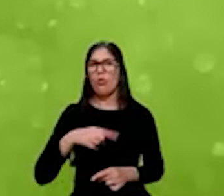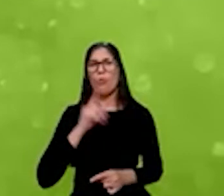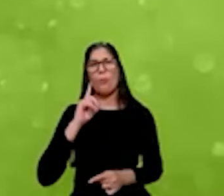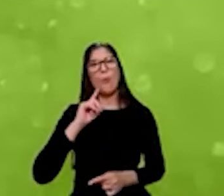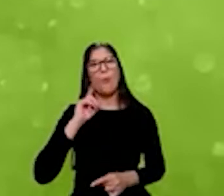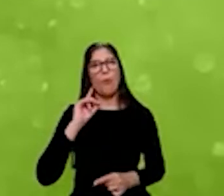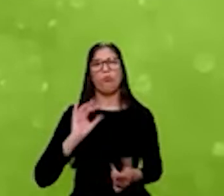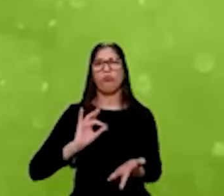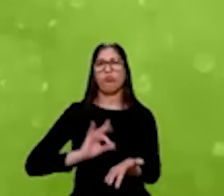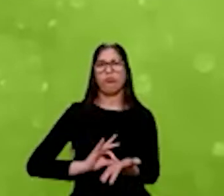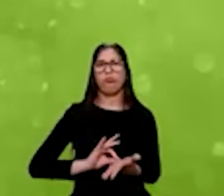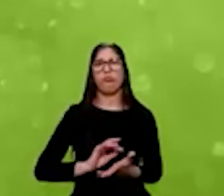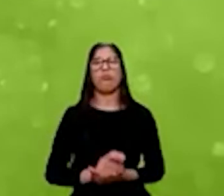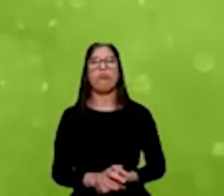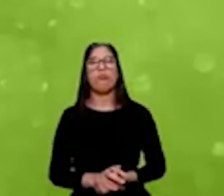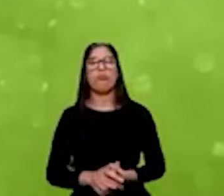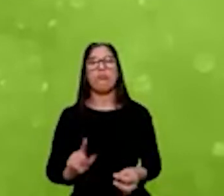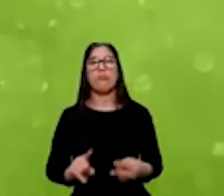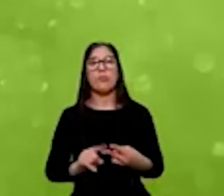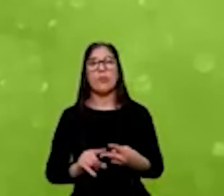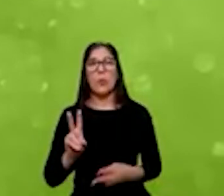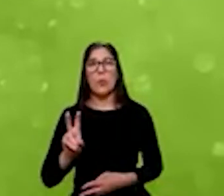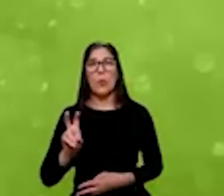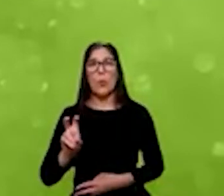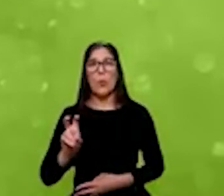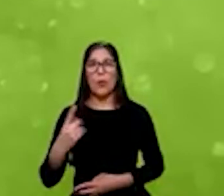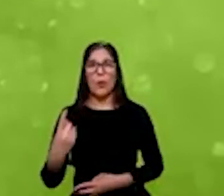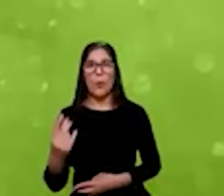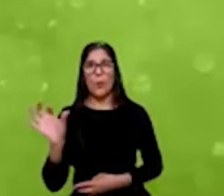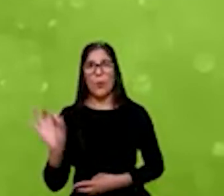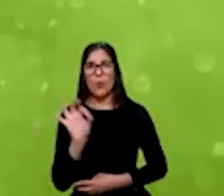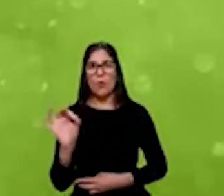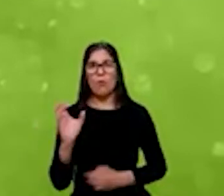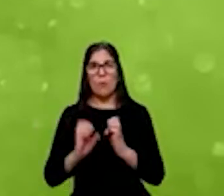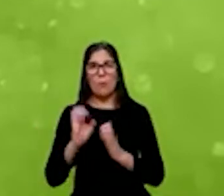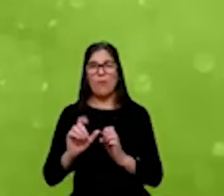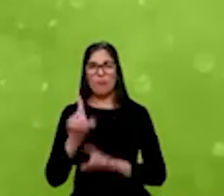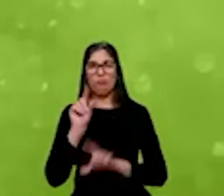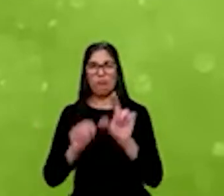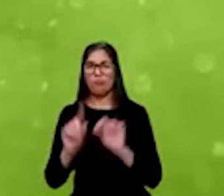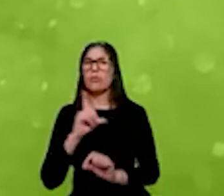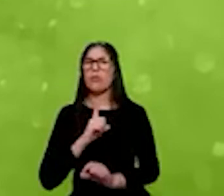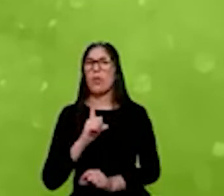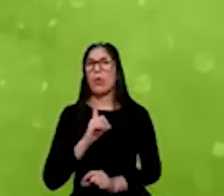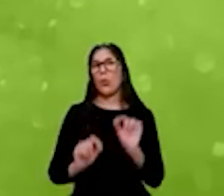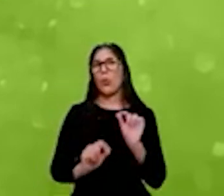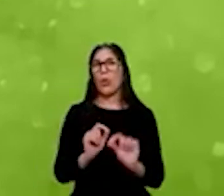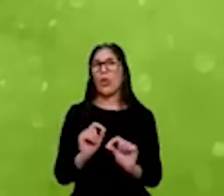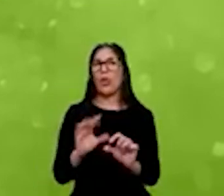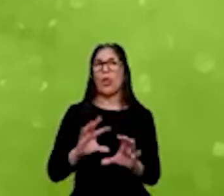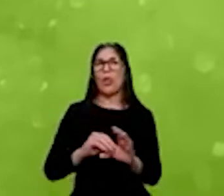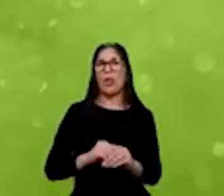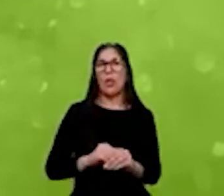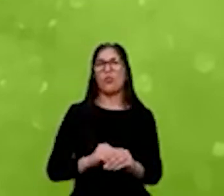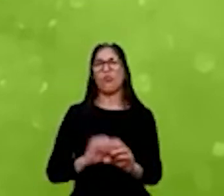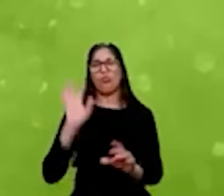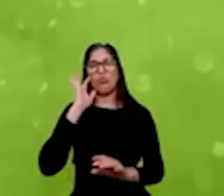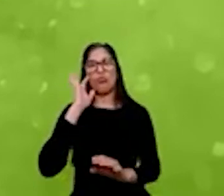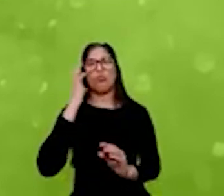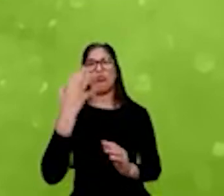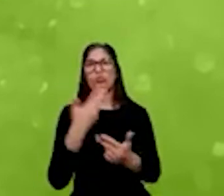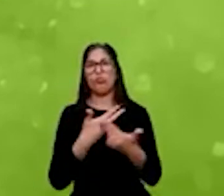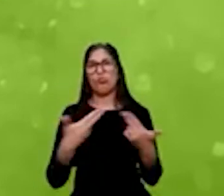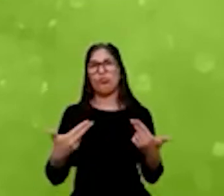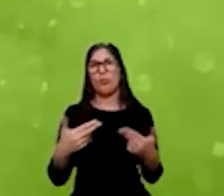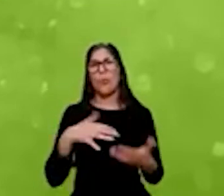buscado. E 51% das empresas selecionadas estão dentro de soluções que buscam um